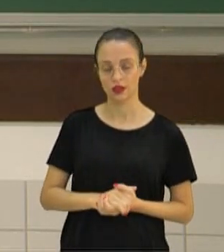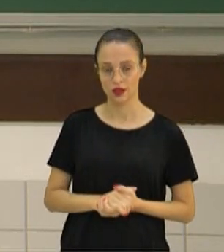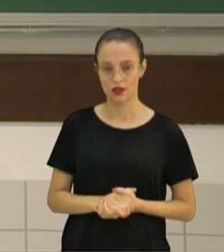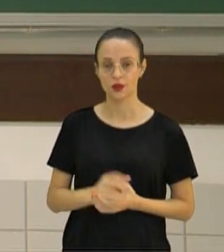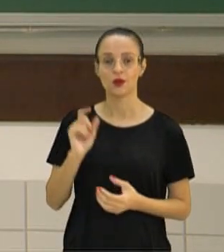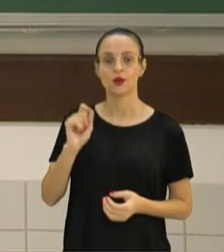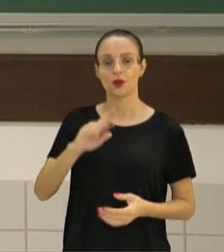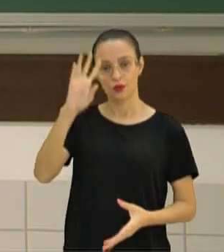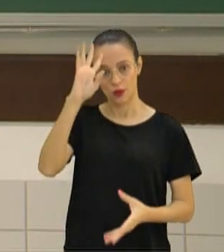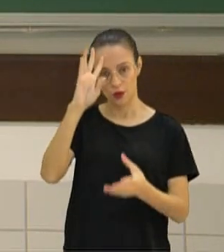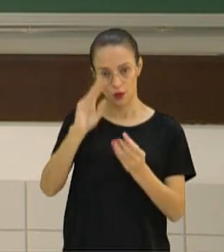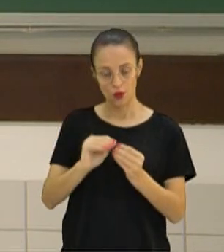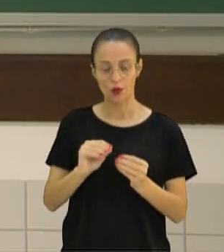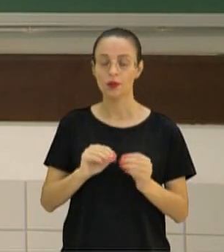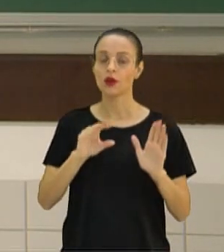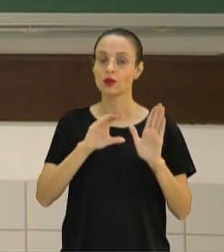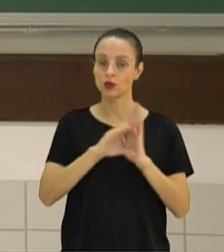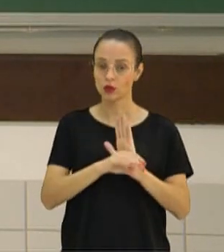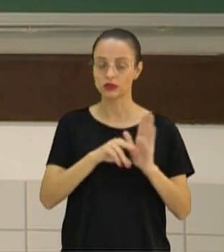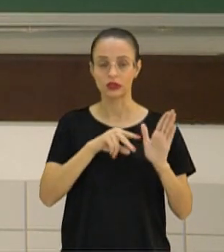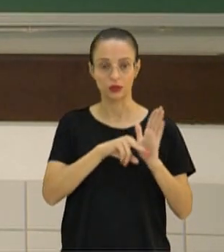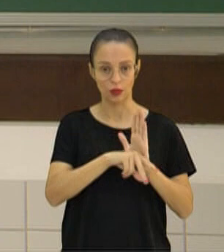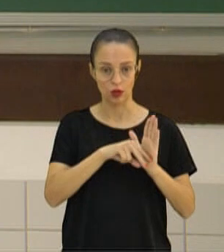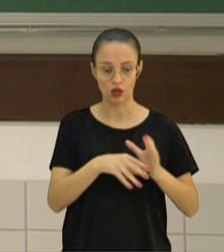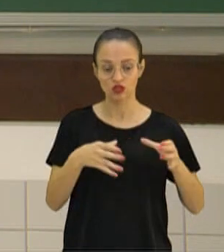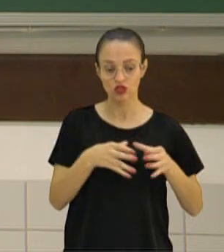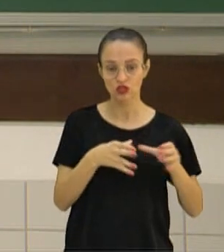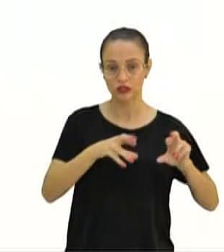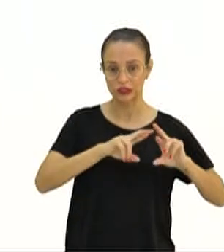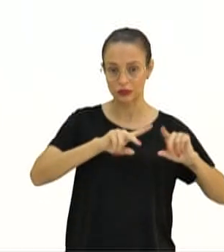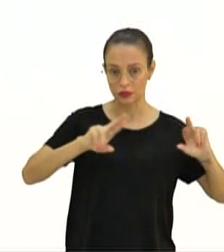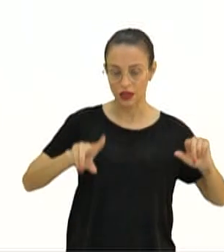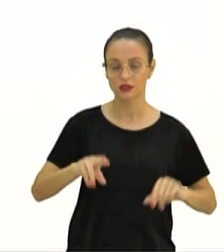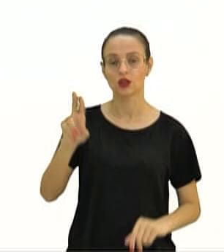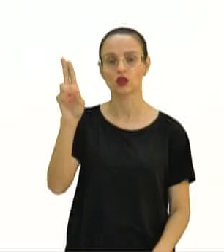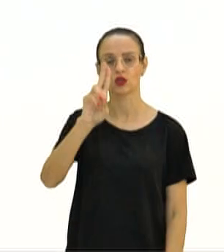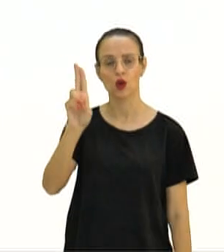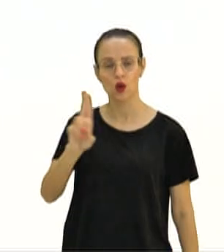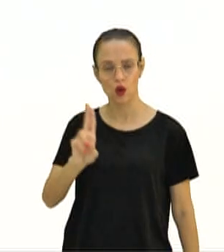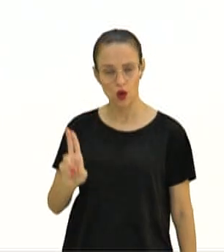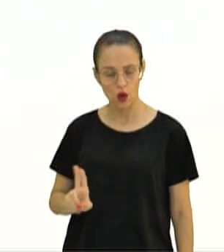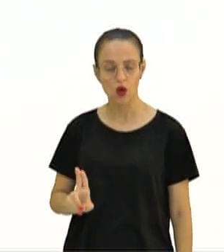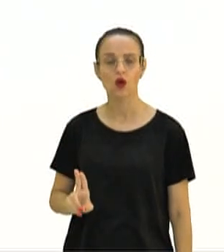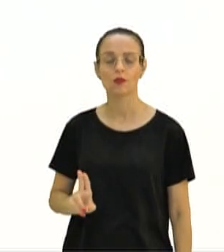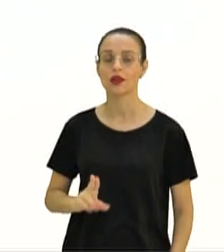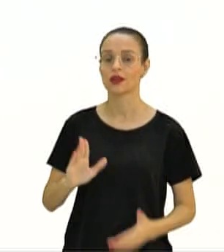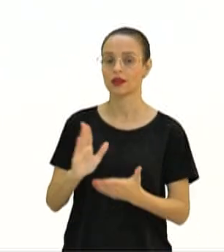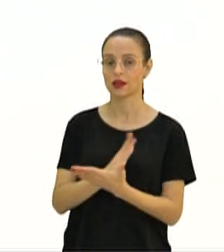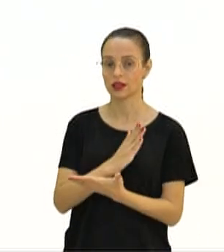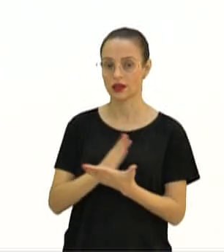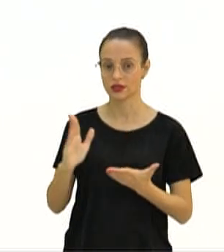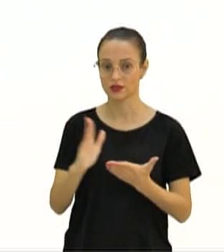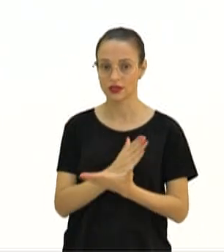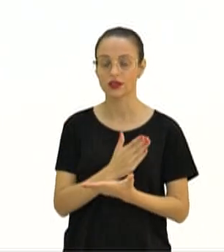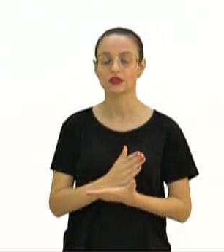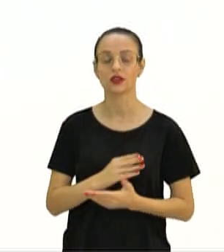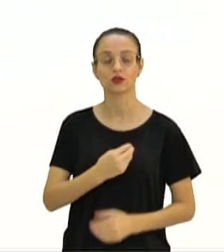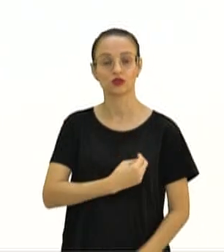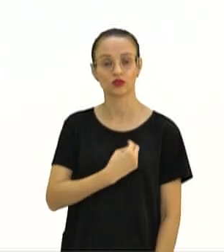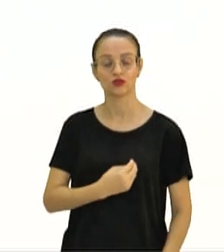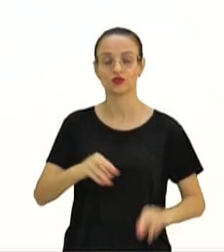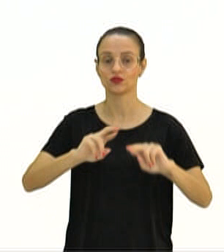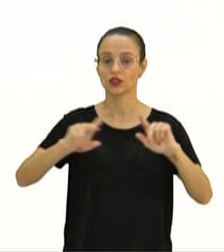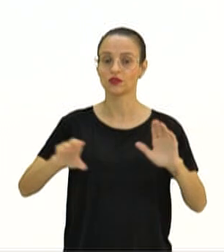são compreender o conceito biológico de espécie, nomenclatura binomial, classificação dos seres vivos e